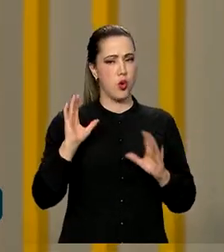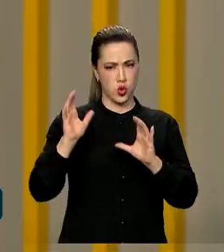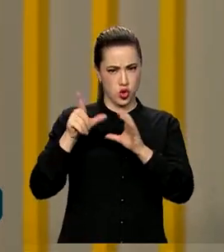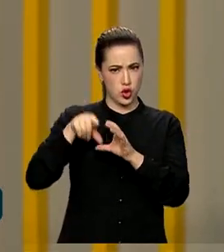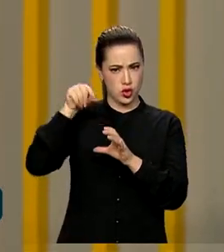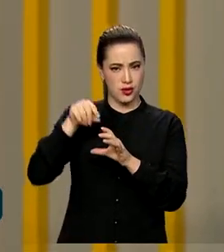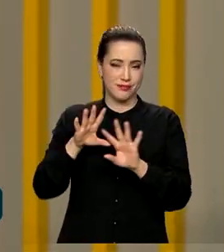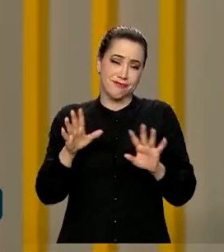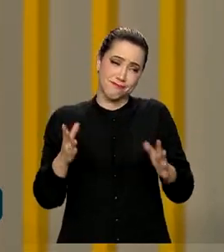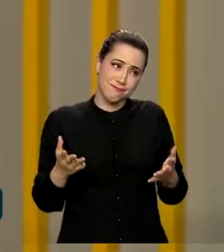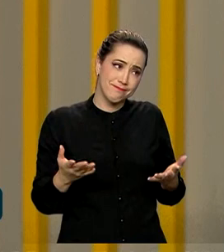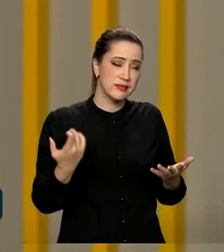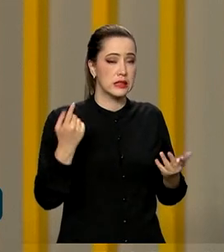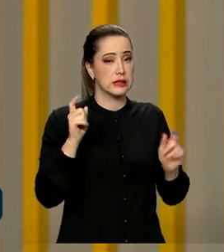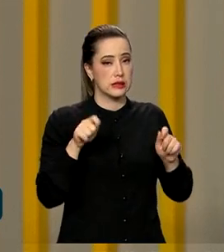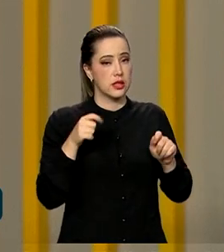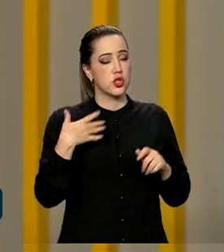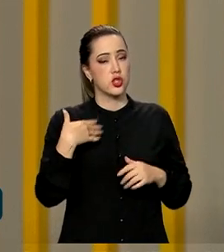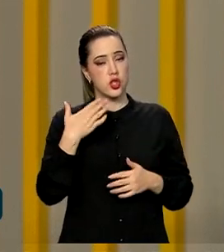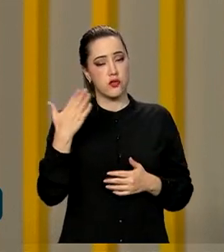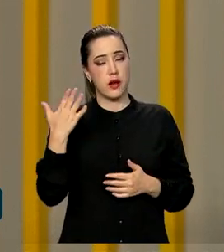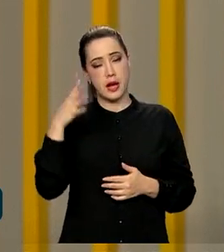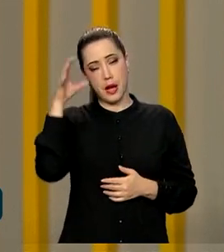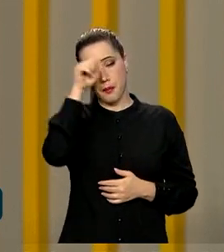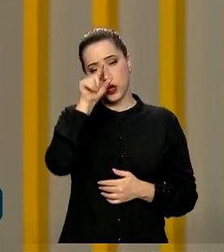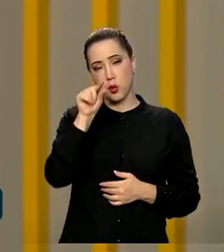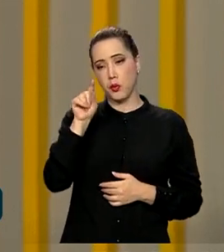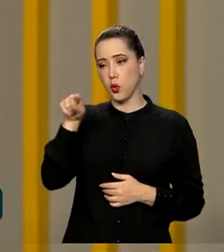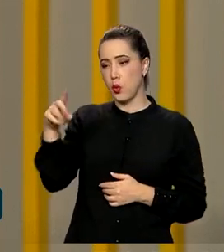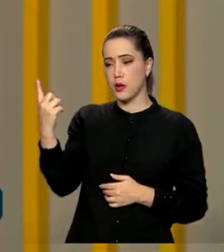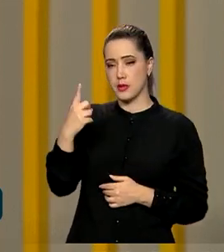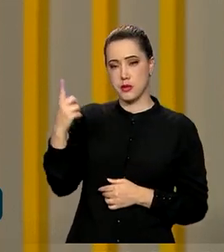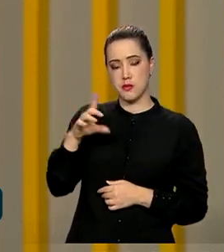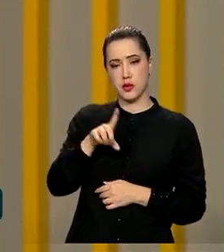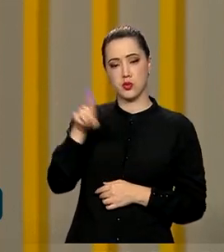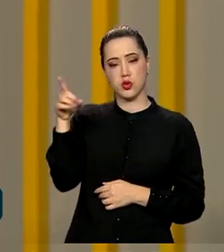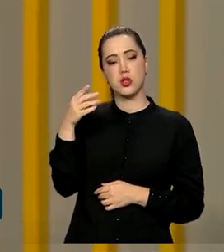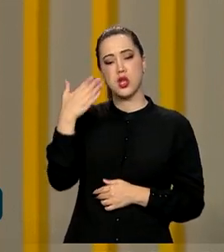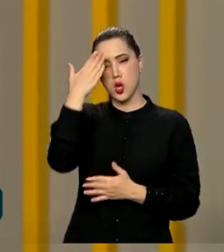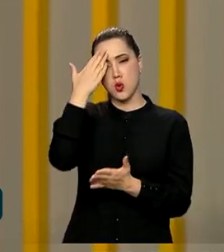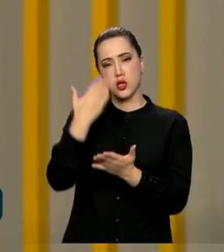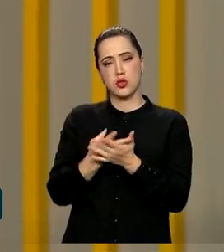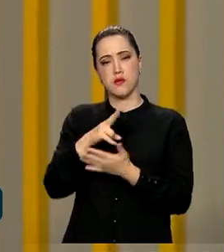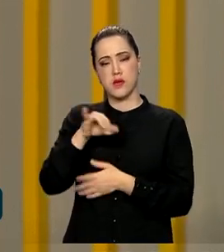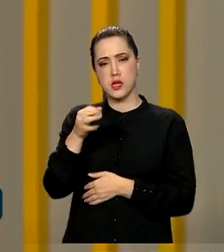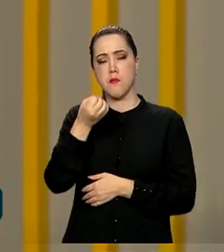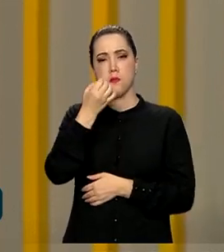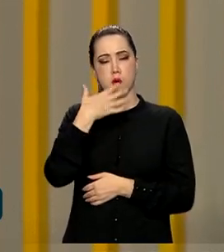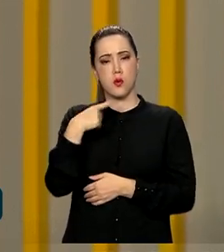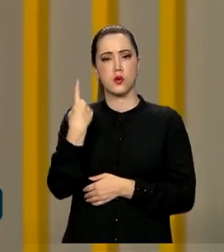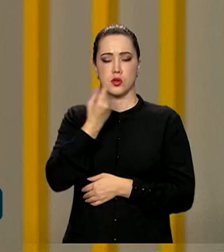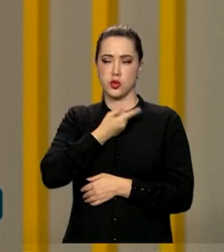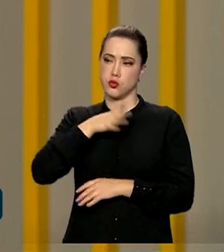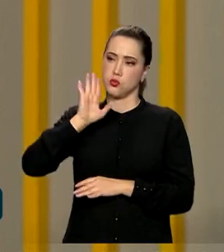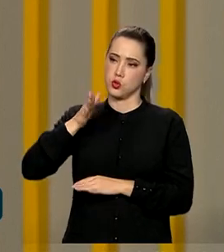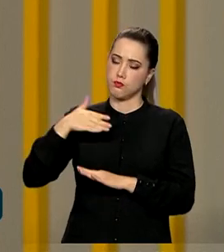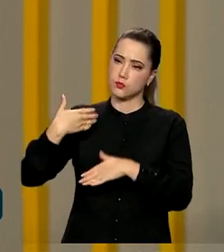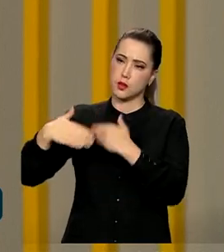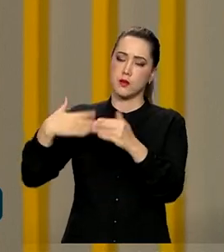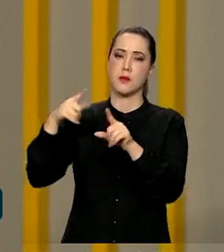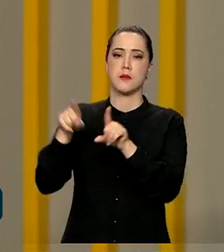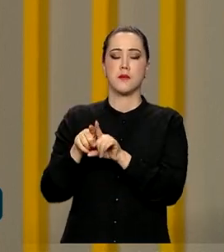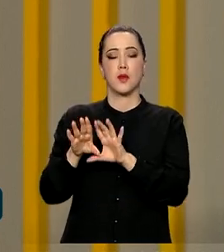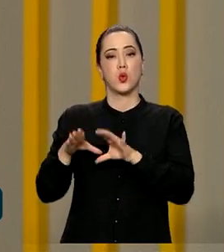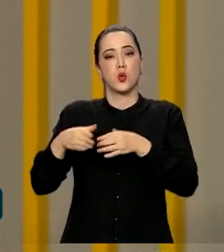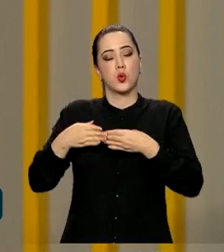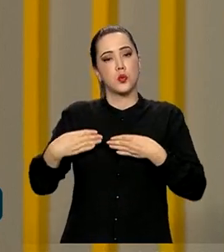né? Com esse primeiro evento. E eu não tenho dúvida, será sucesso, já estamos muito mobilizados. A presença dos